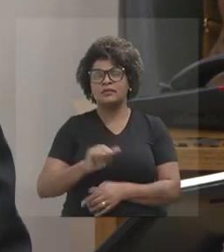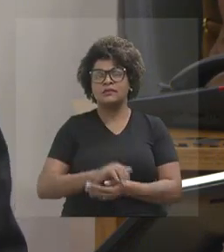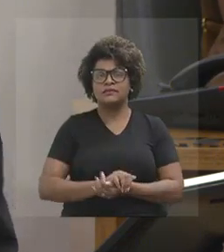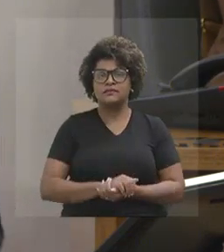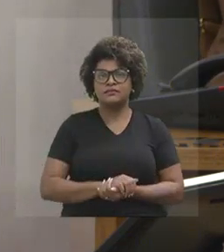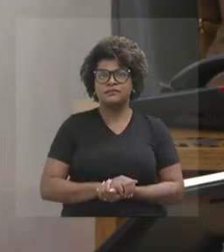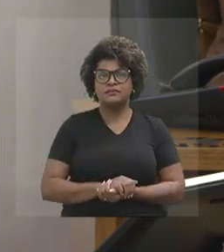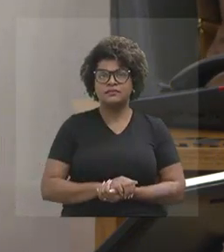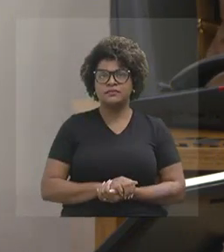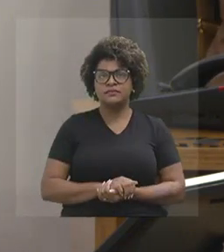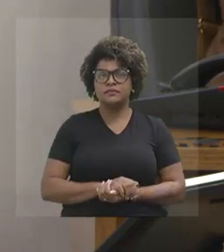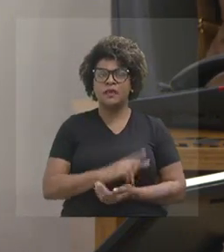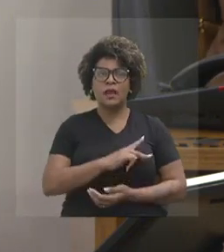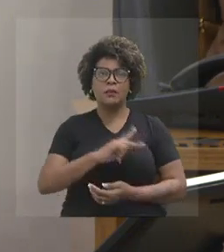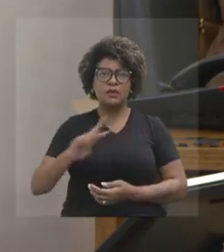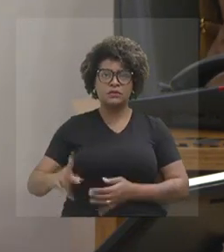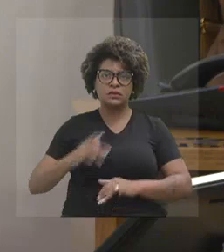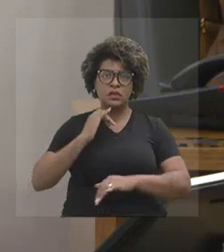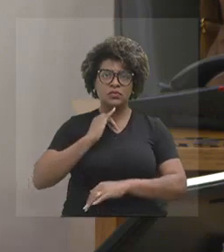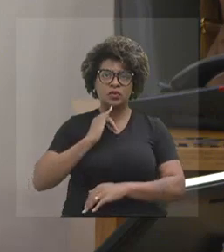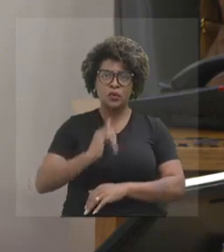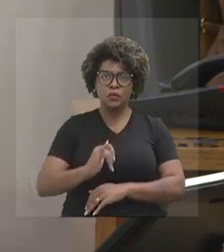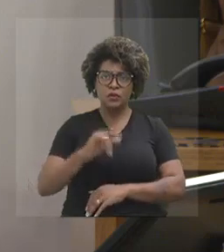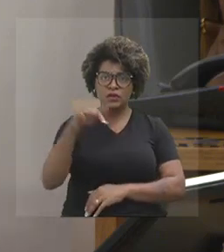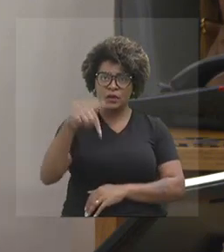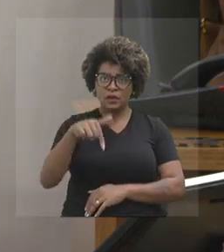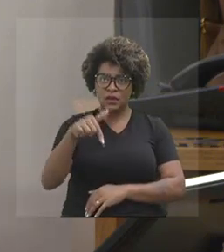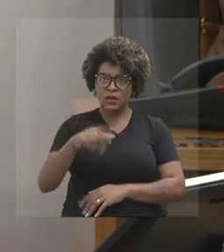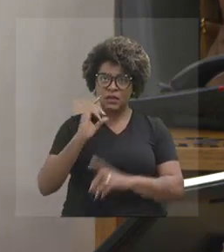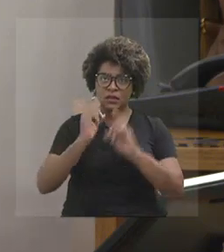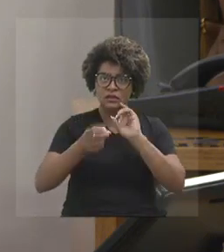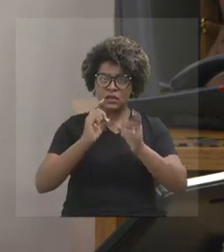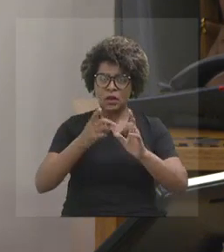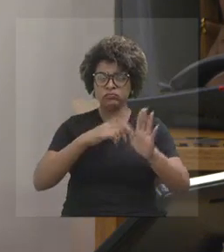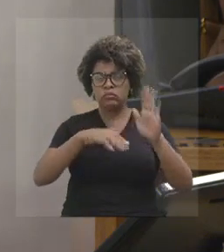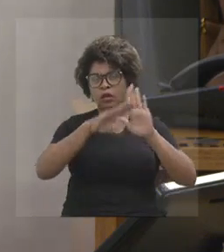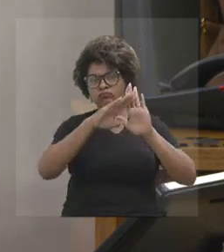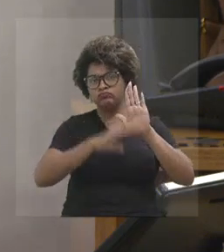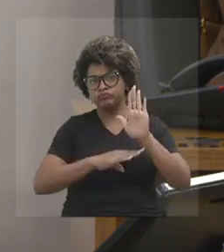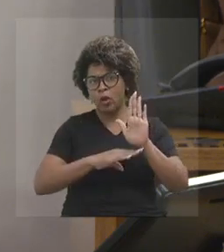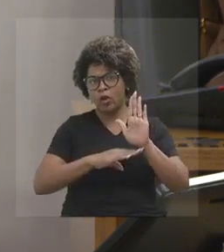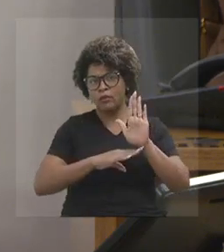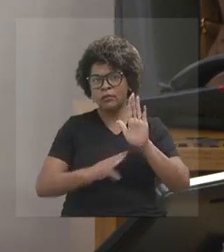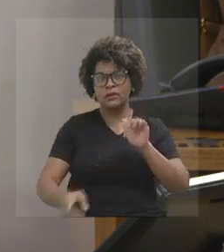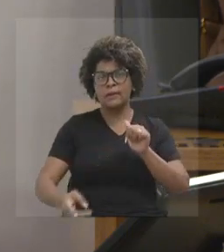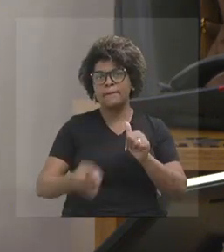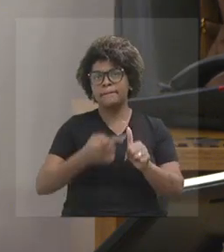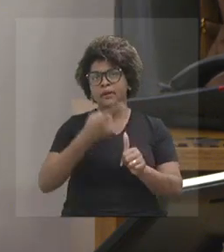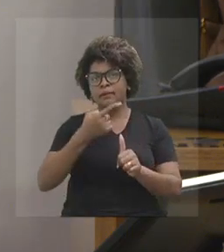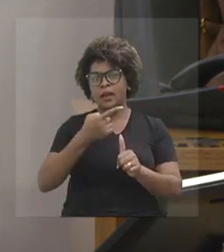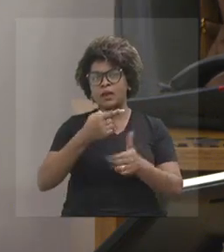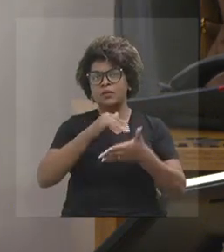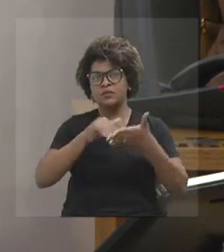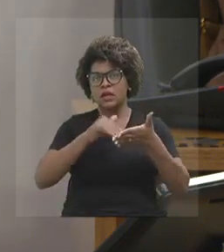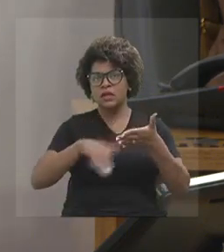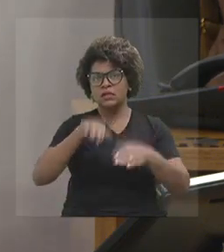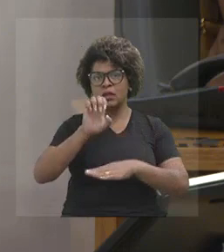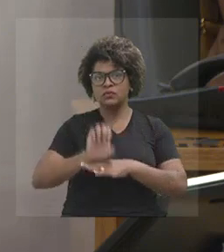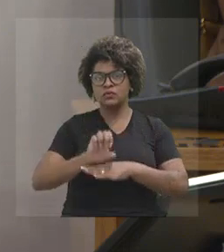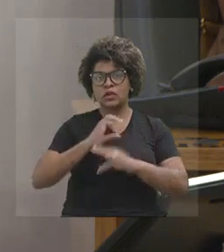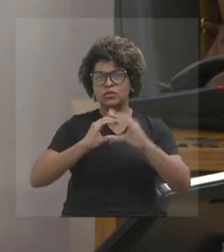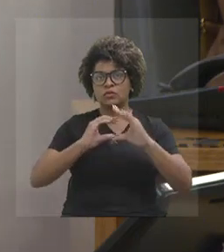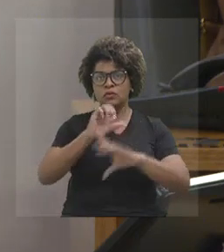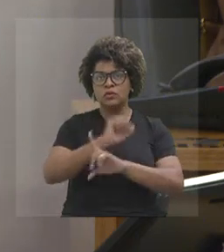A presidência comunica que os atos dessa reunião obedecerão as seguintes normas. Um, secretário de Estado de Comunicação Social